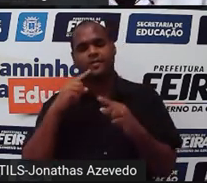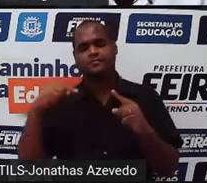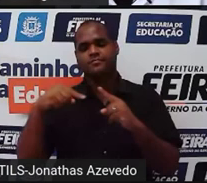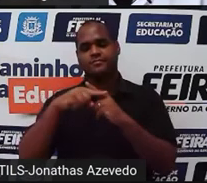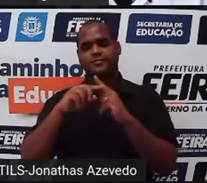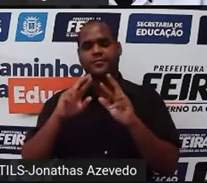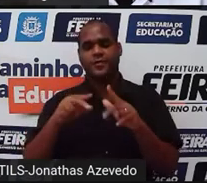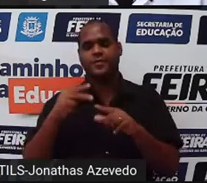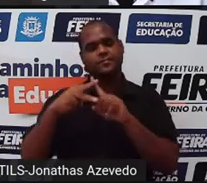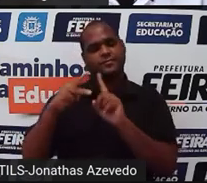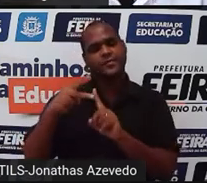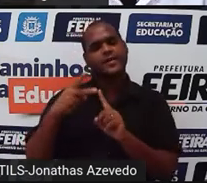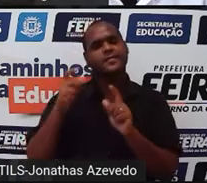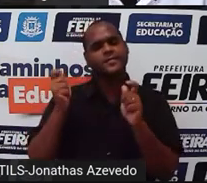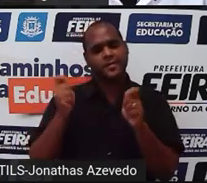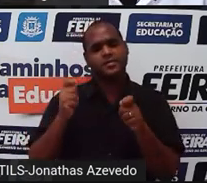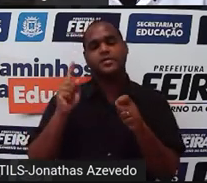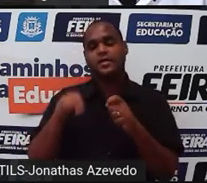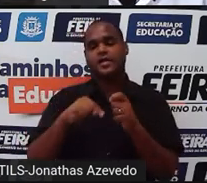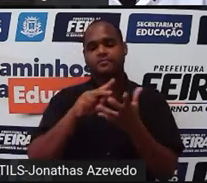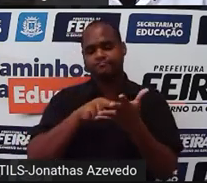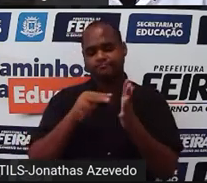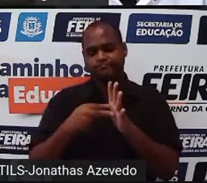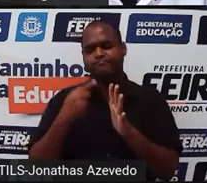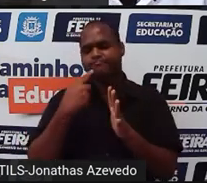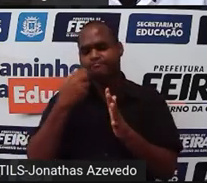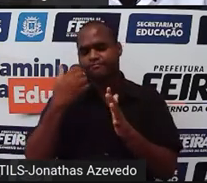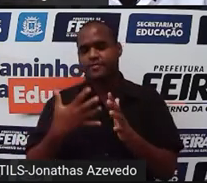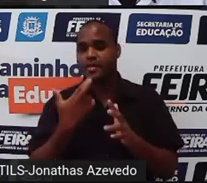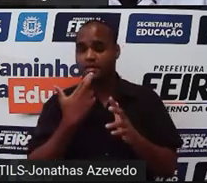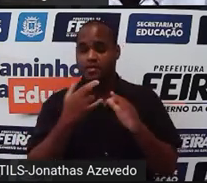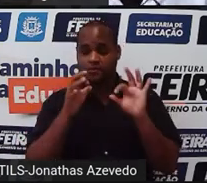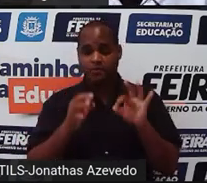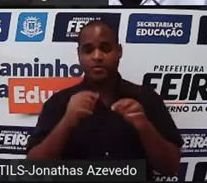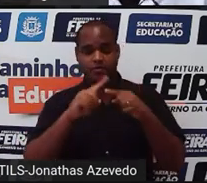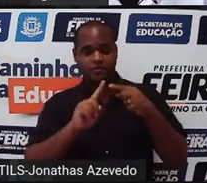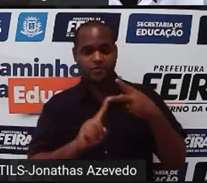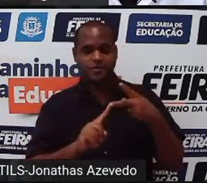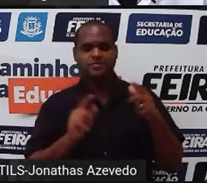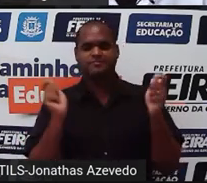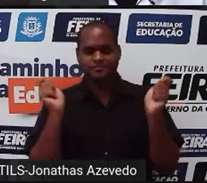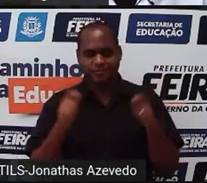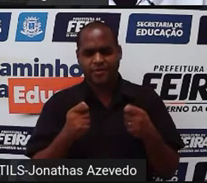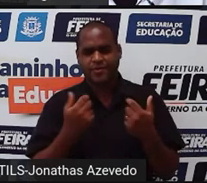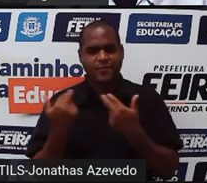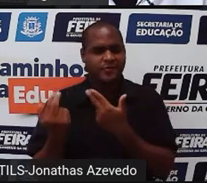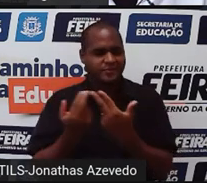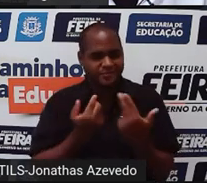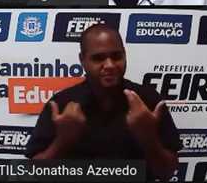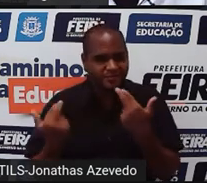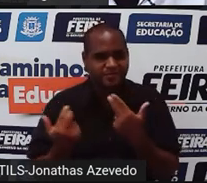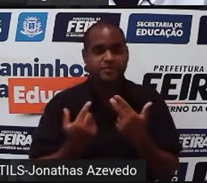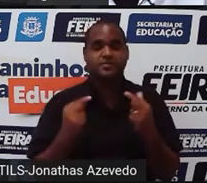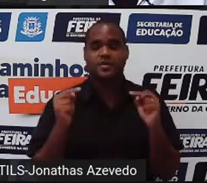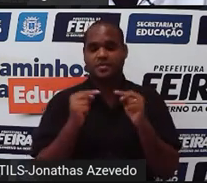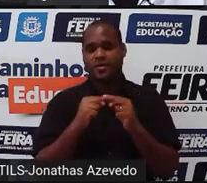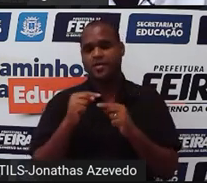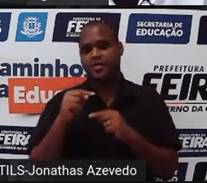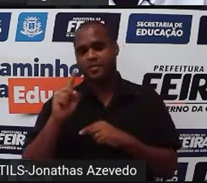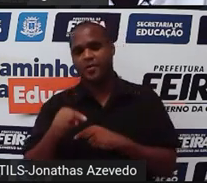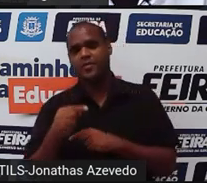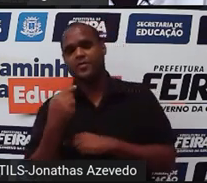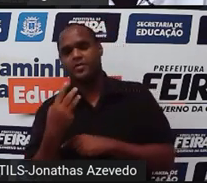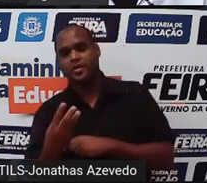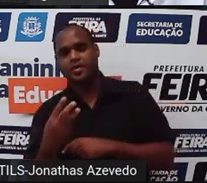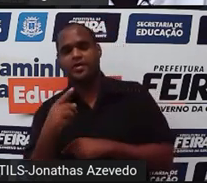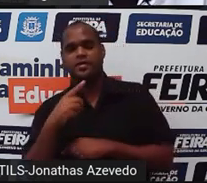retas são a solução né é a solução para essas duas equações ao mesmo tempo aí que é o ponto 3 e